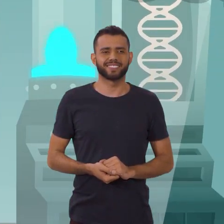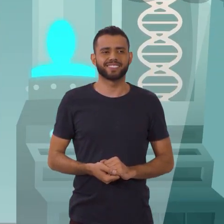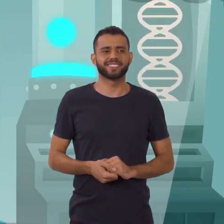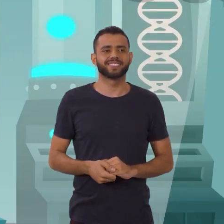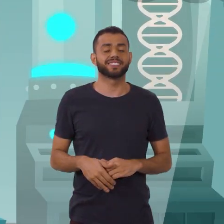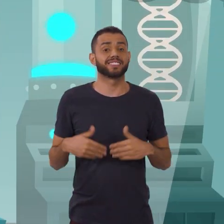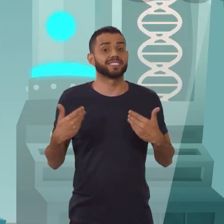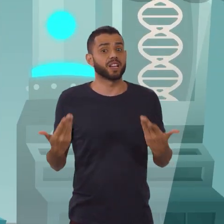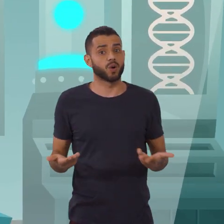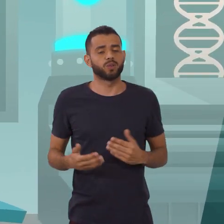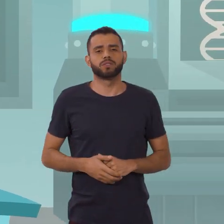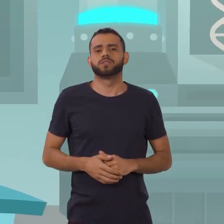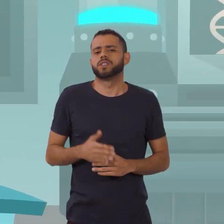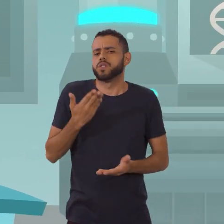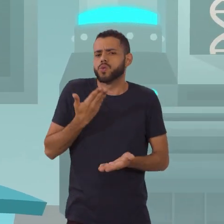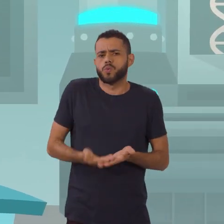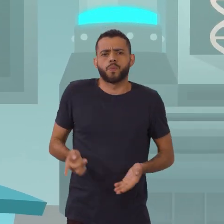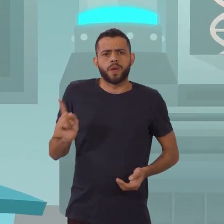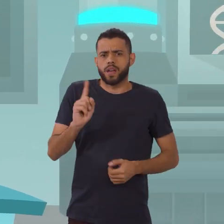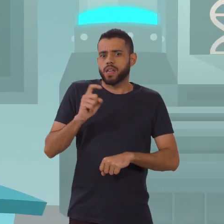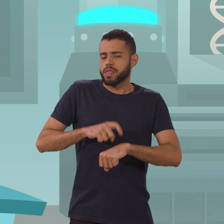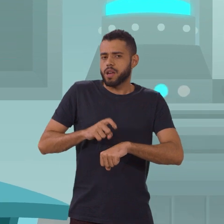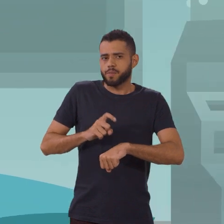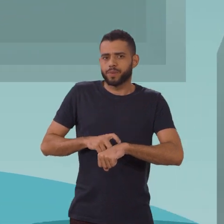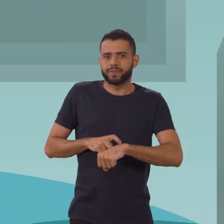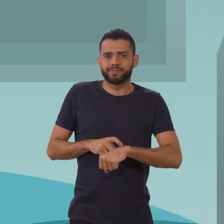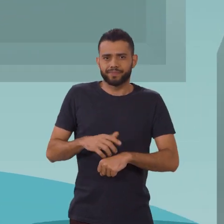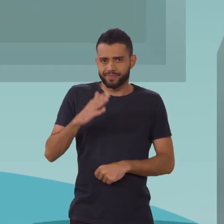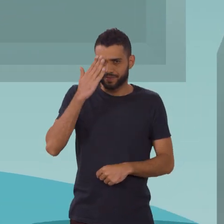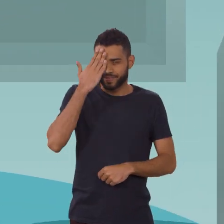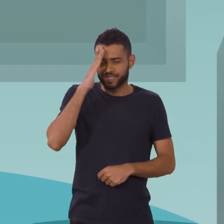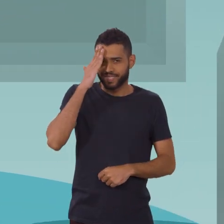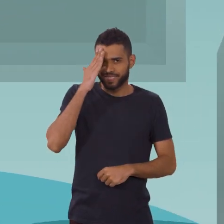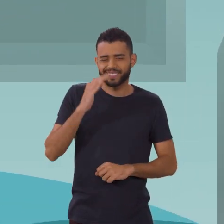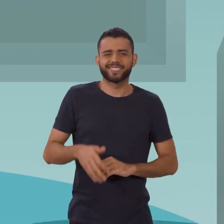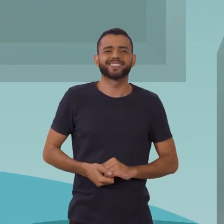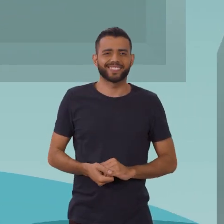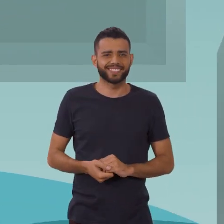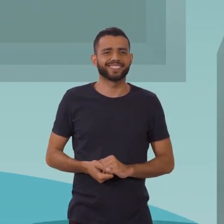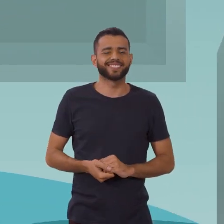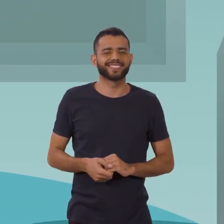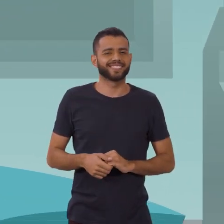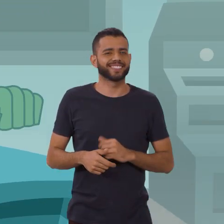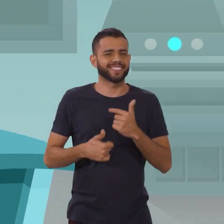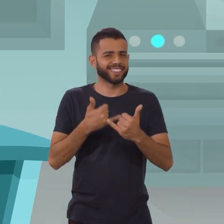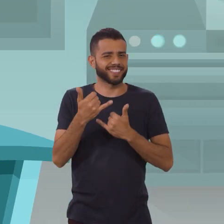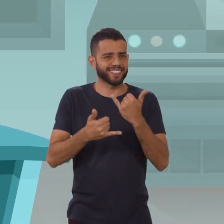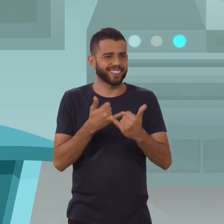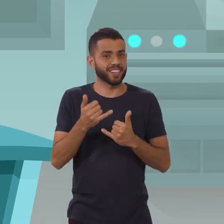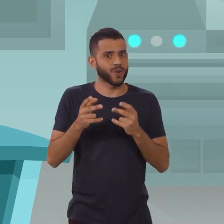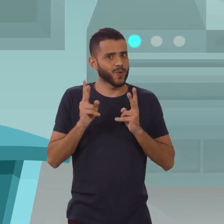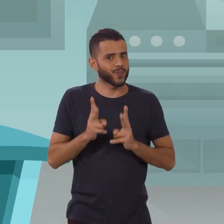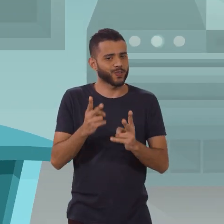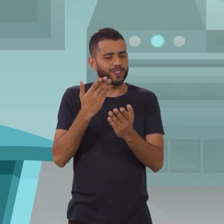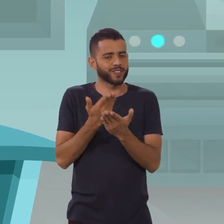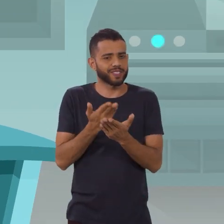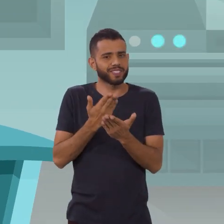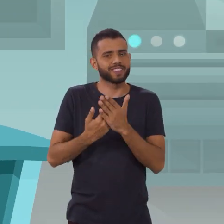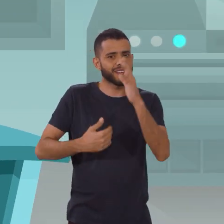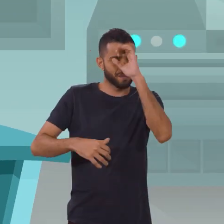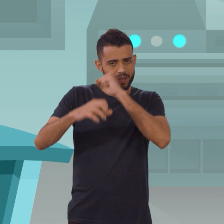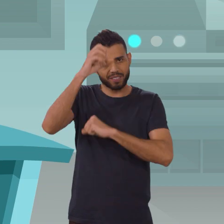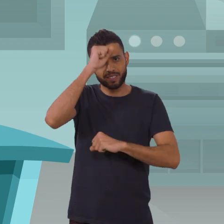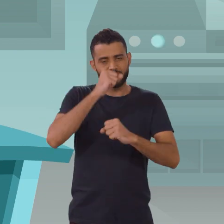Então, não perca tempo! Entendeu, trogadilho? Hein? Hein? Continue estudando e